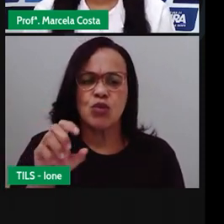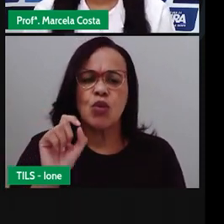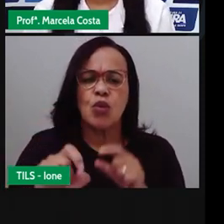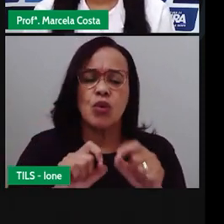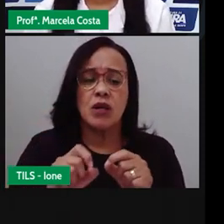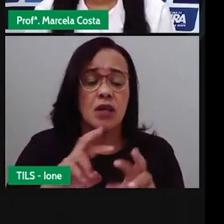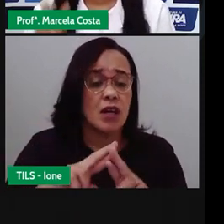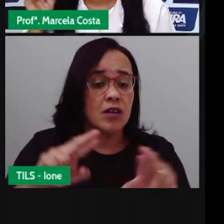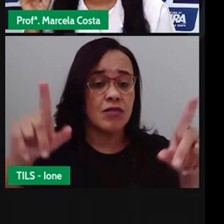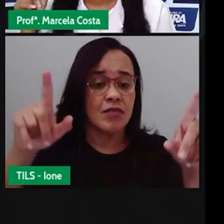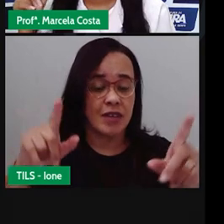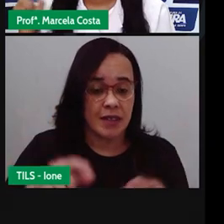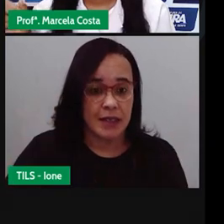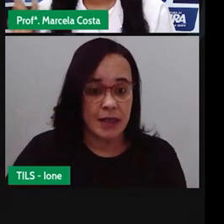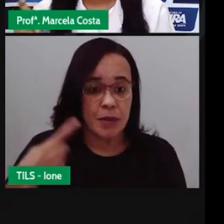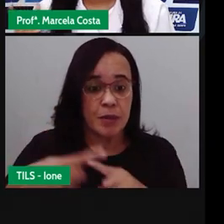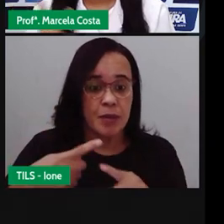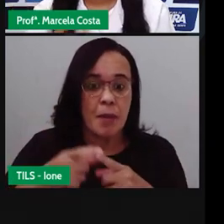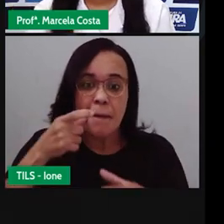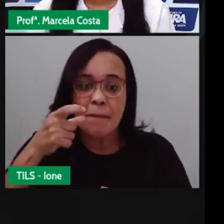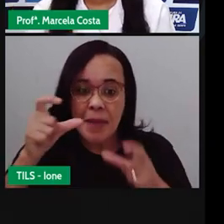terminação, né, ali,